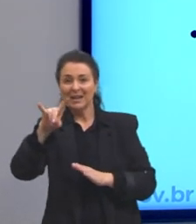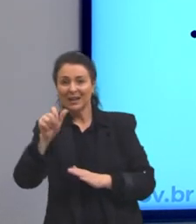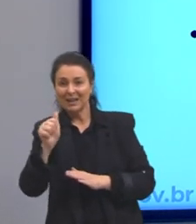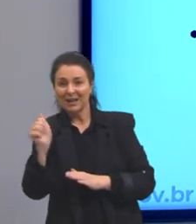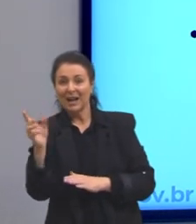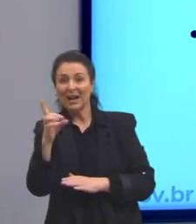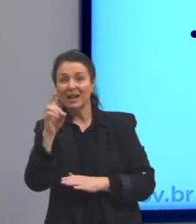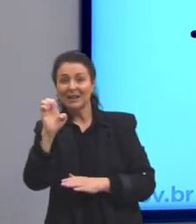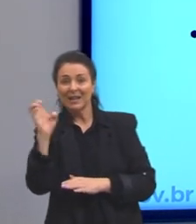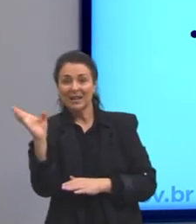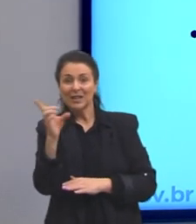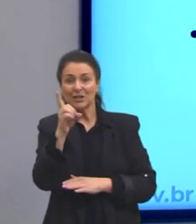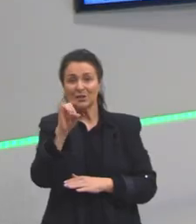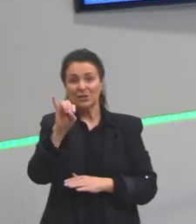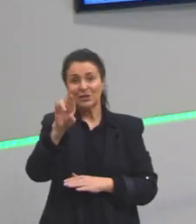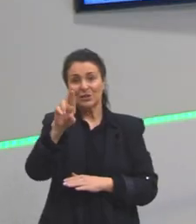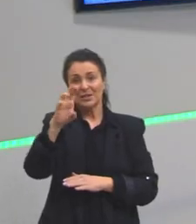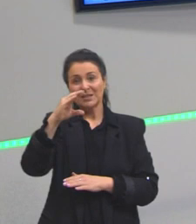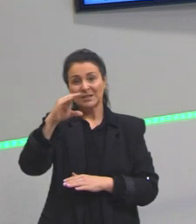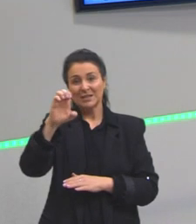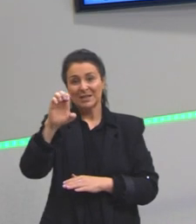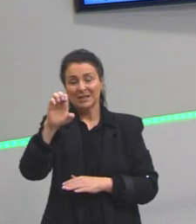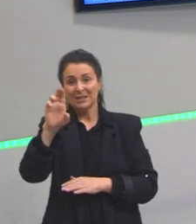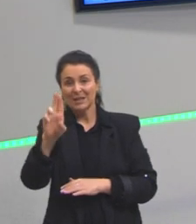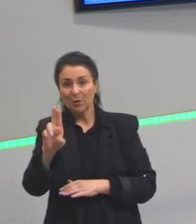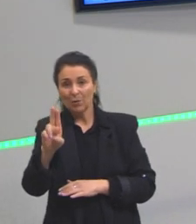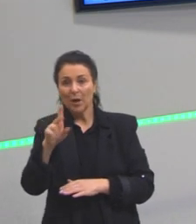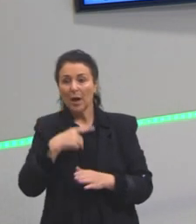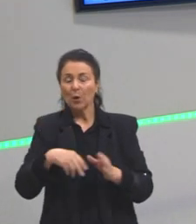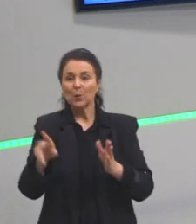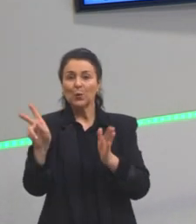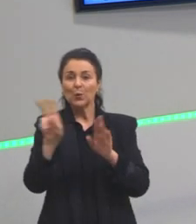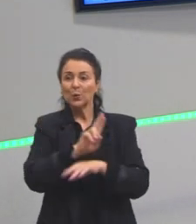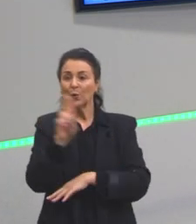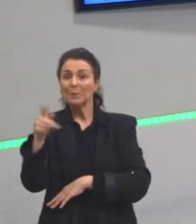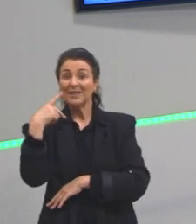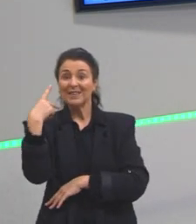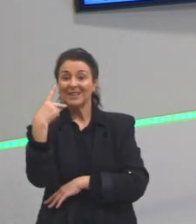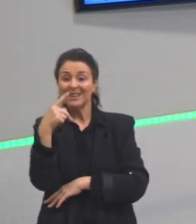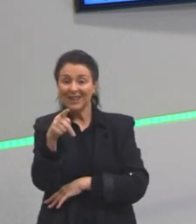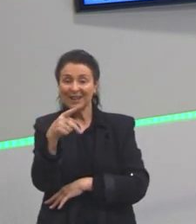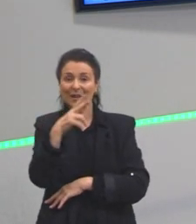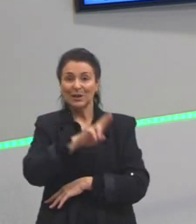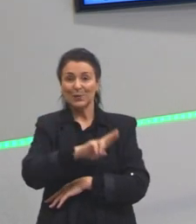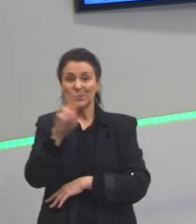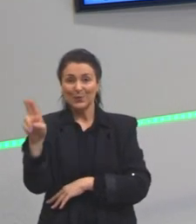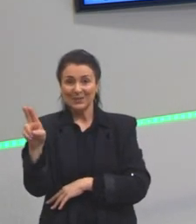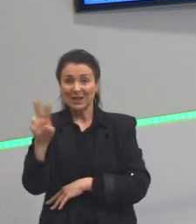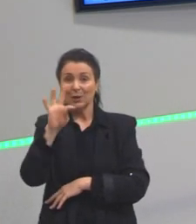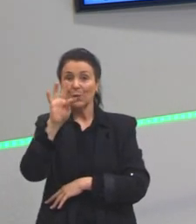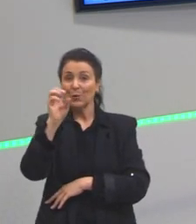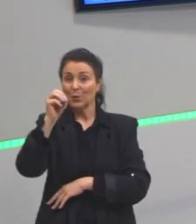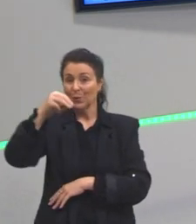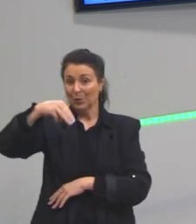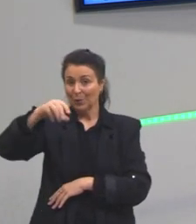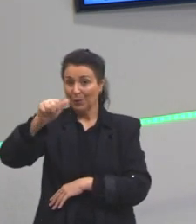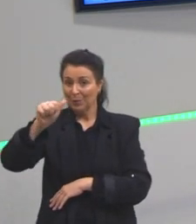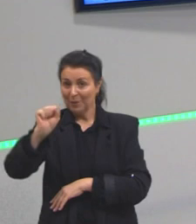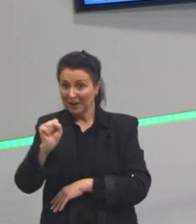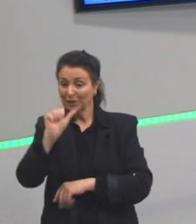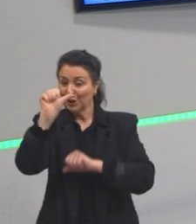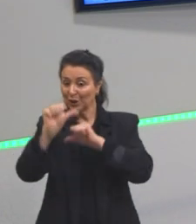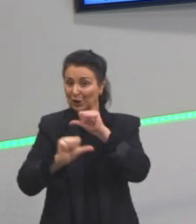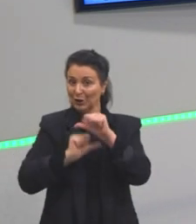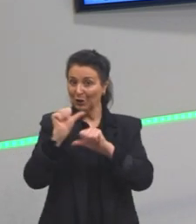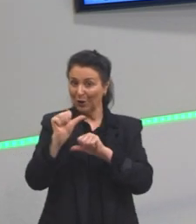é o pseudônimo que ele utiliza. Então, Tomás Antônio Gonzaga utiliza o nome de Dirceu para dar nome